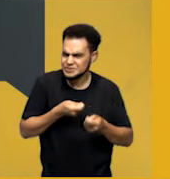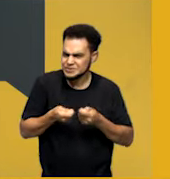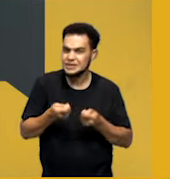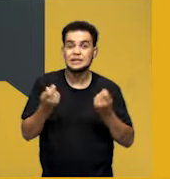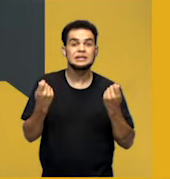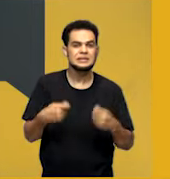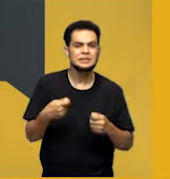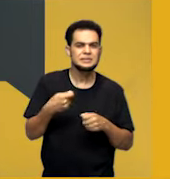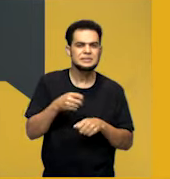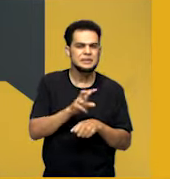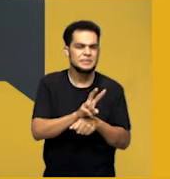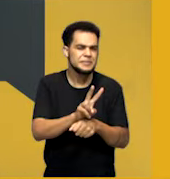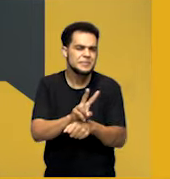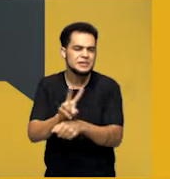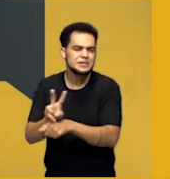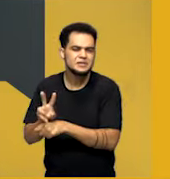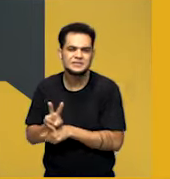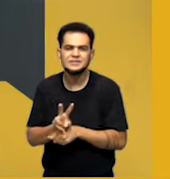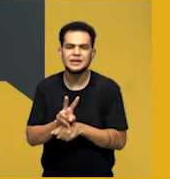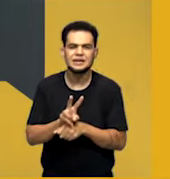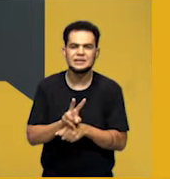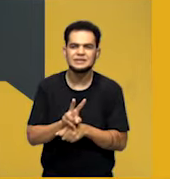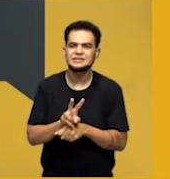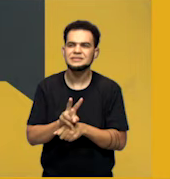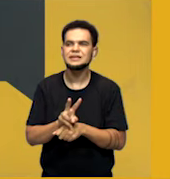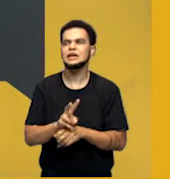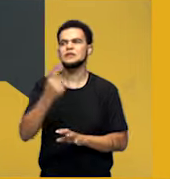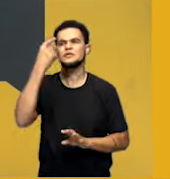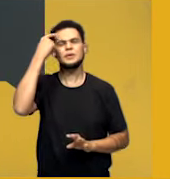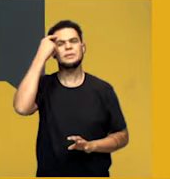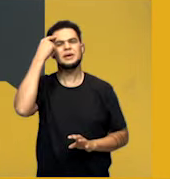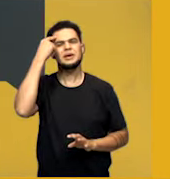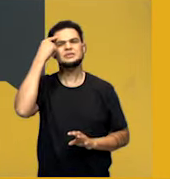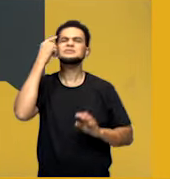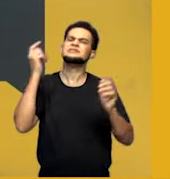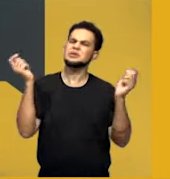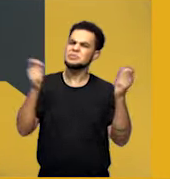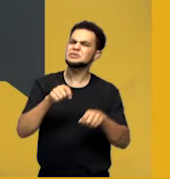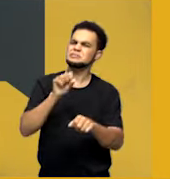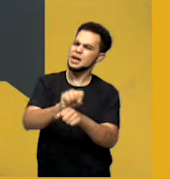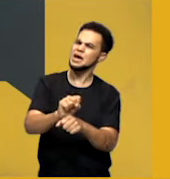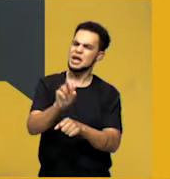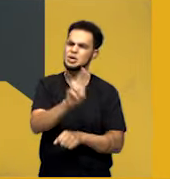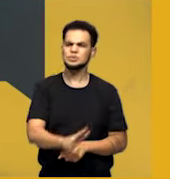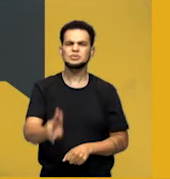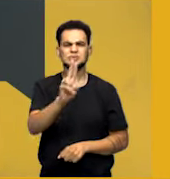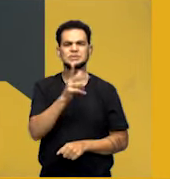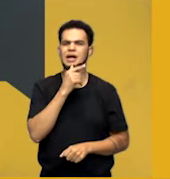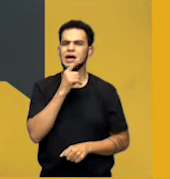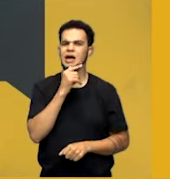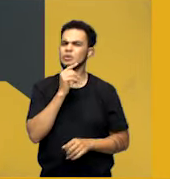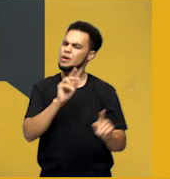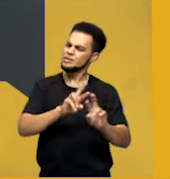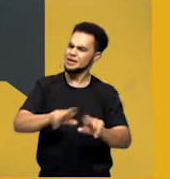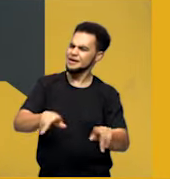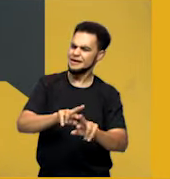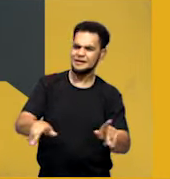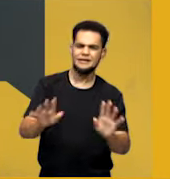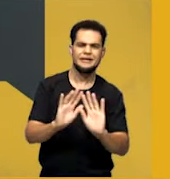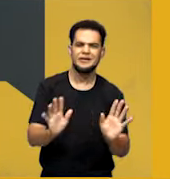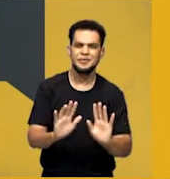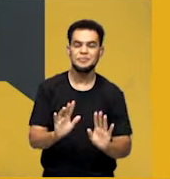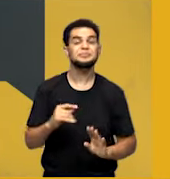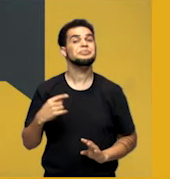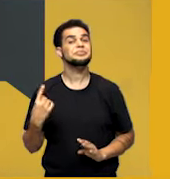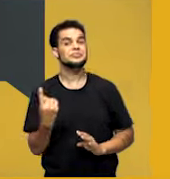economizada, precisa ser preservada, nós pensamos, então posso parar de usar a água? Não, não é possível. Nós